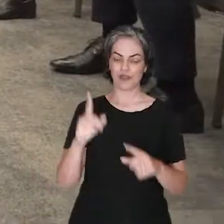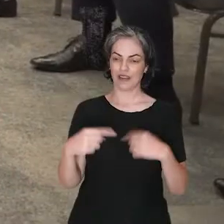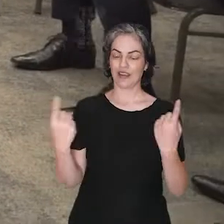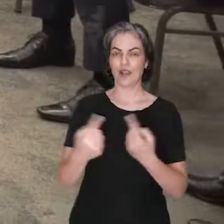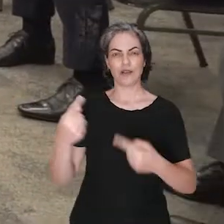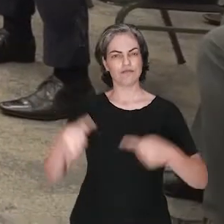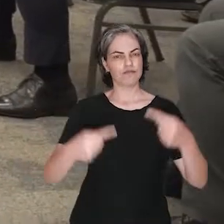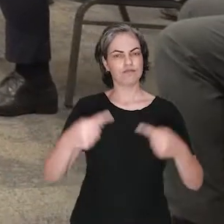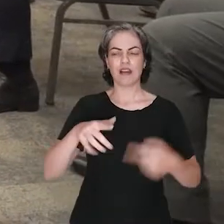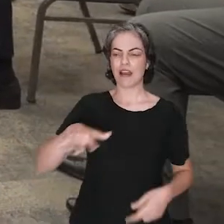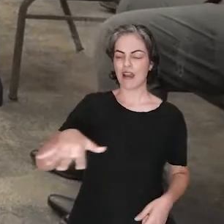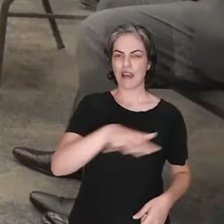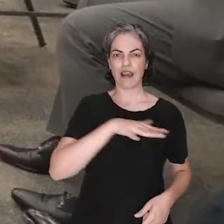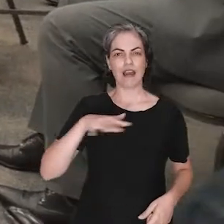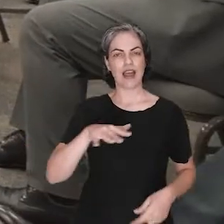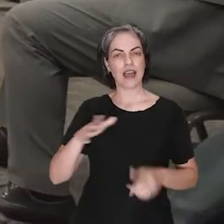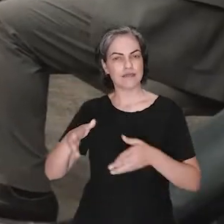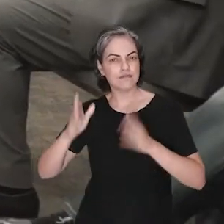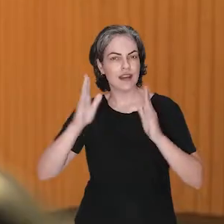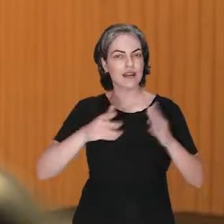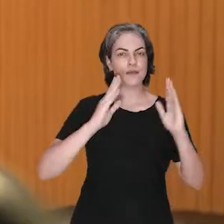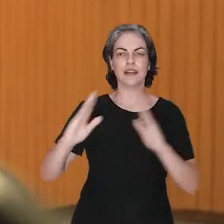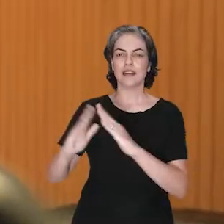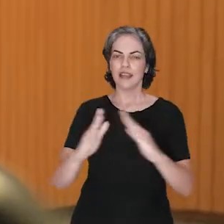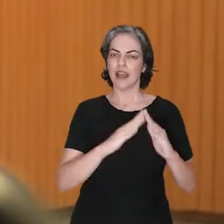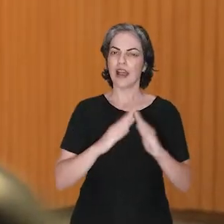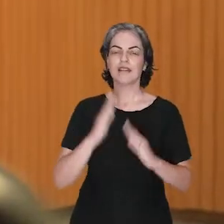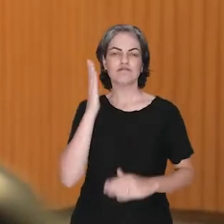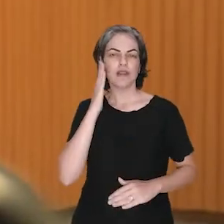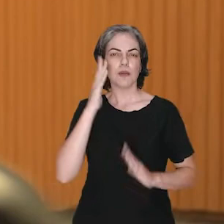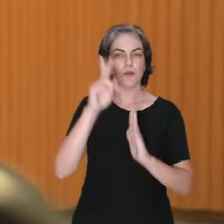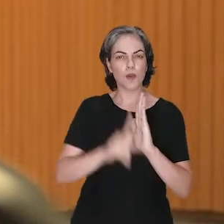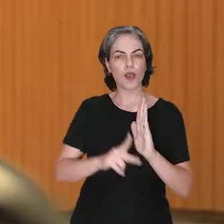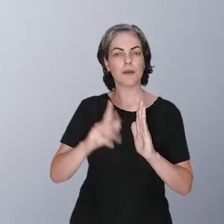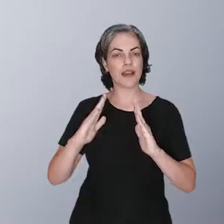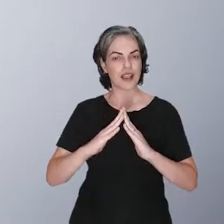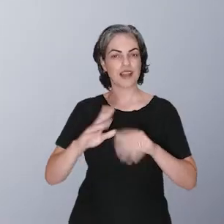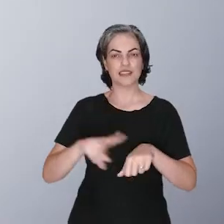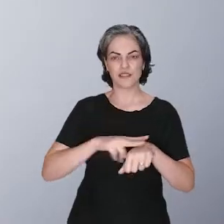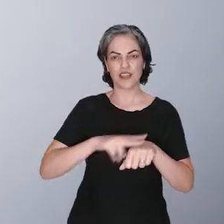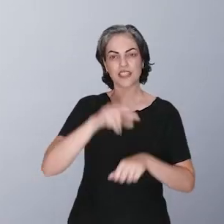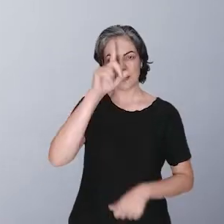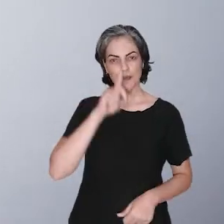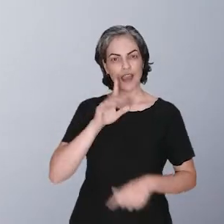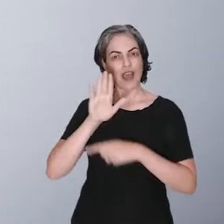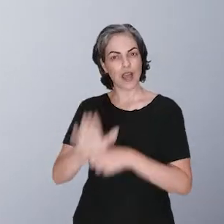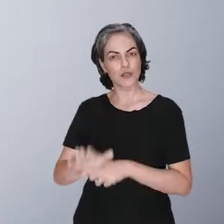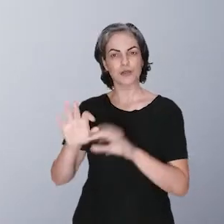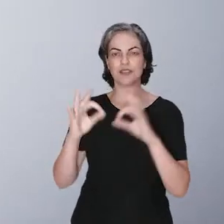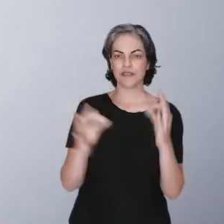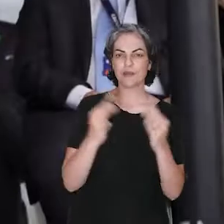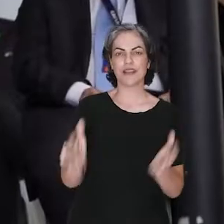participou de debate com representantes do setor imobiliário. O objetivo foi atualizar as ações do programa Casa Verde Amarela, que